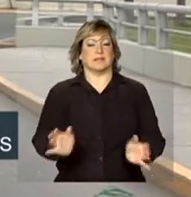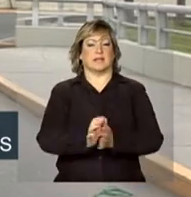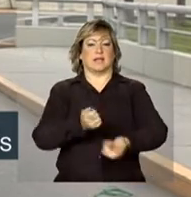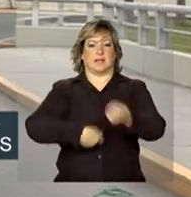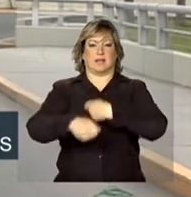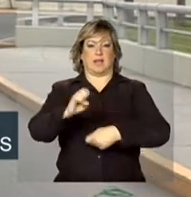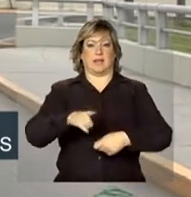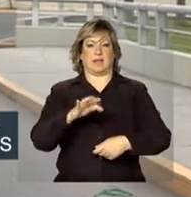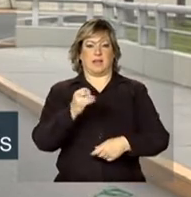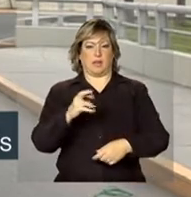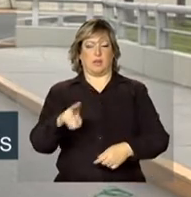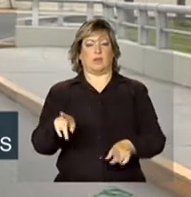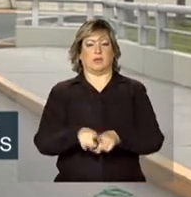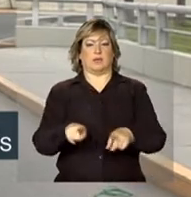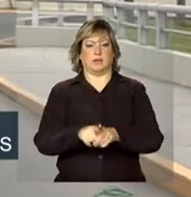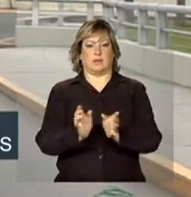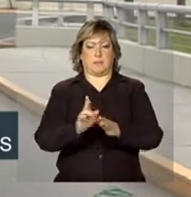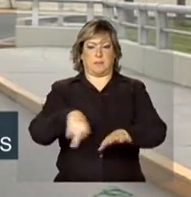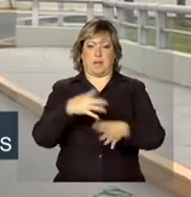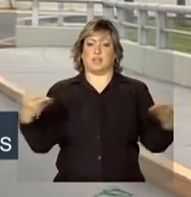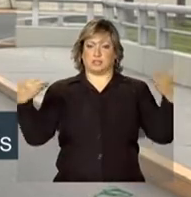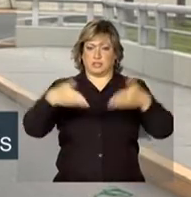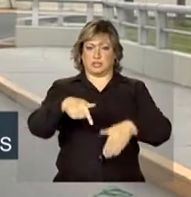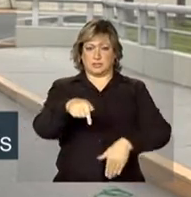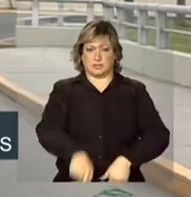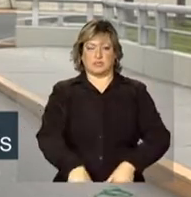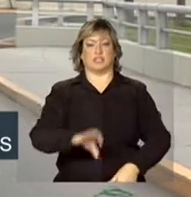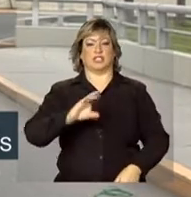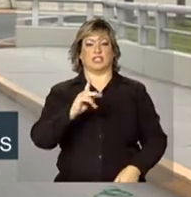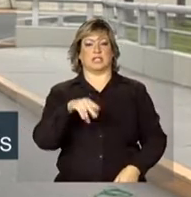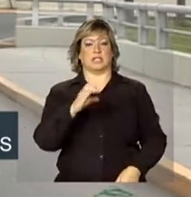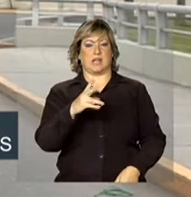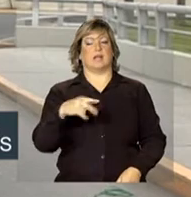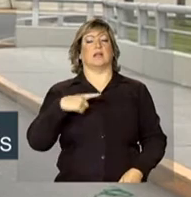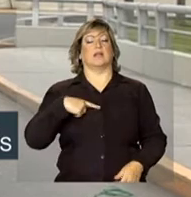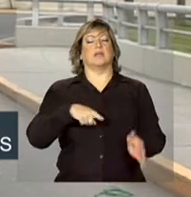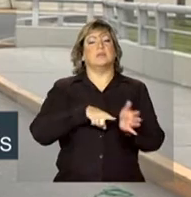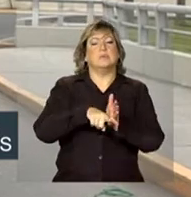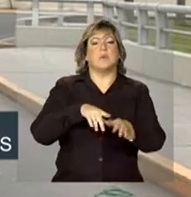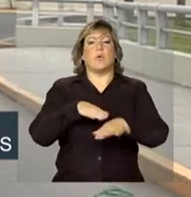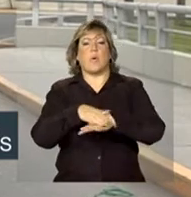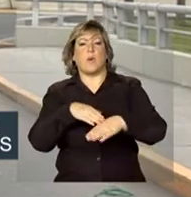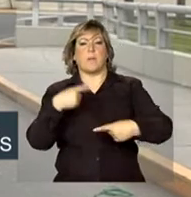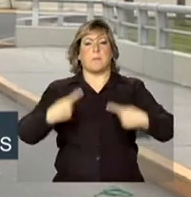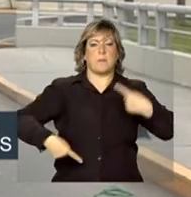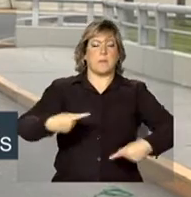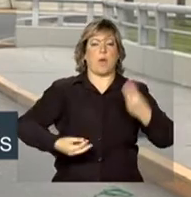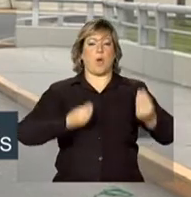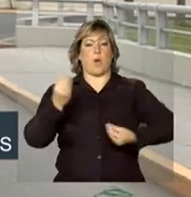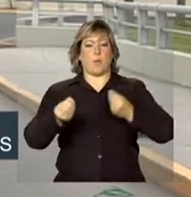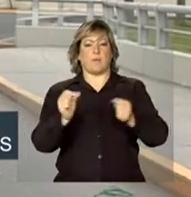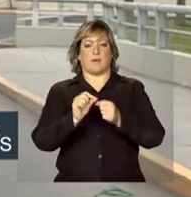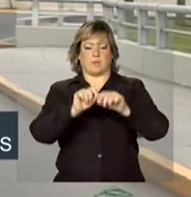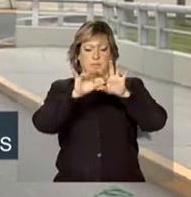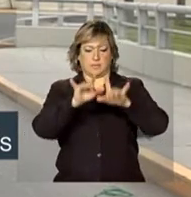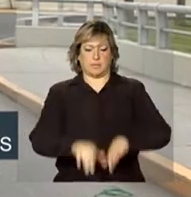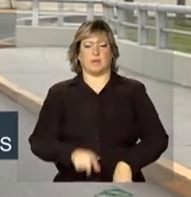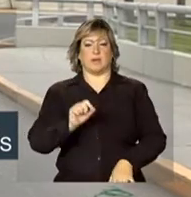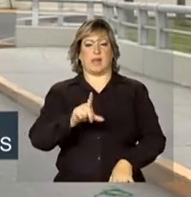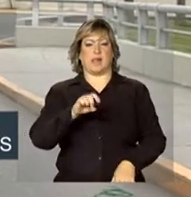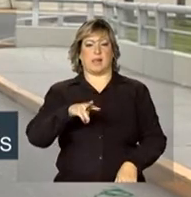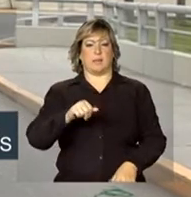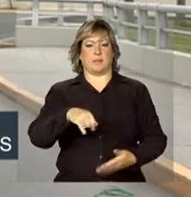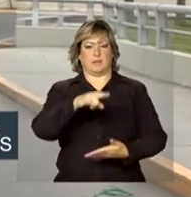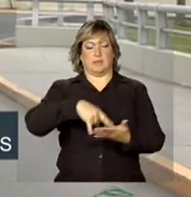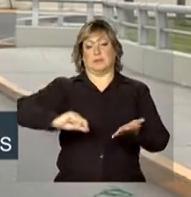participantes. Os chanceleres discutem, afinam também os temas que vão compor a declaração de Lima, que deve ser